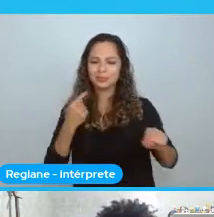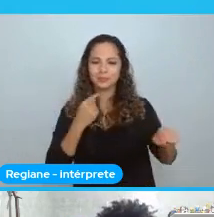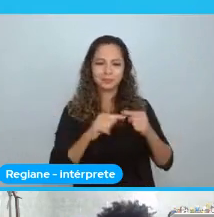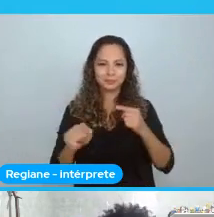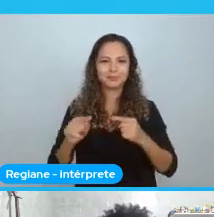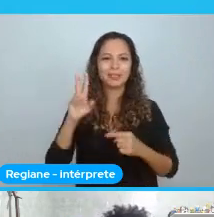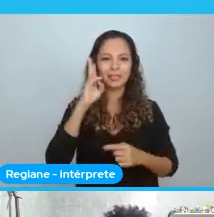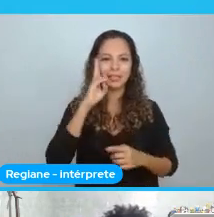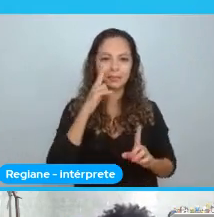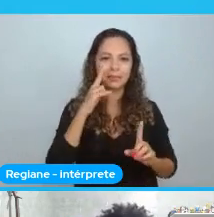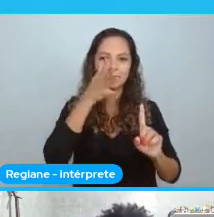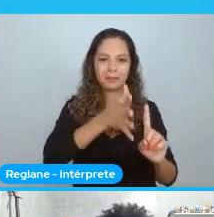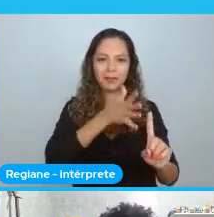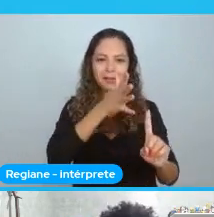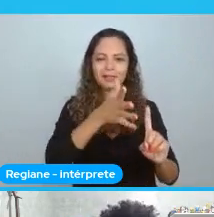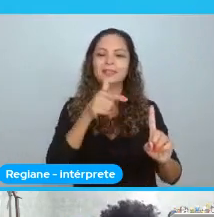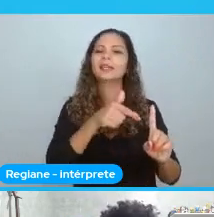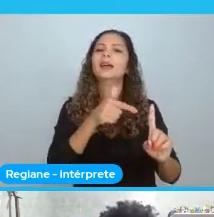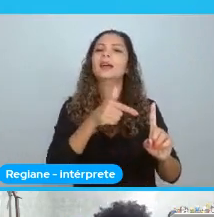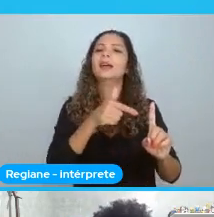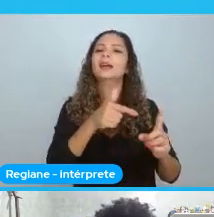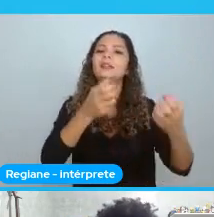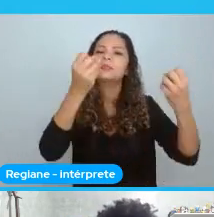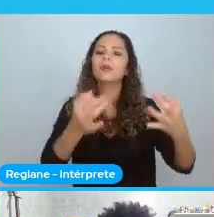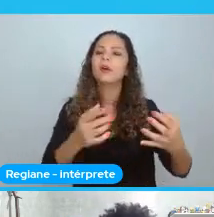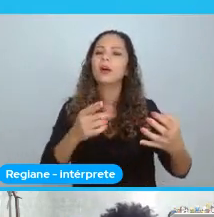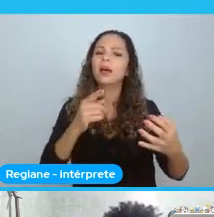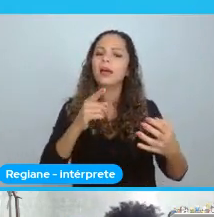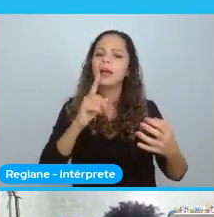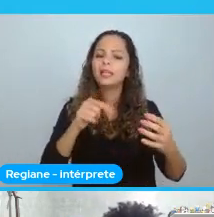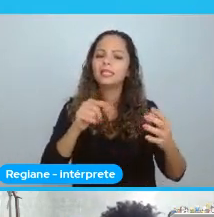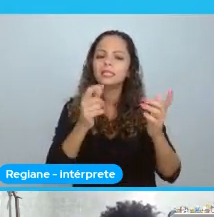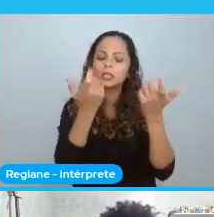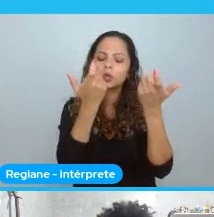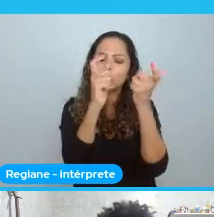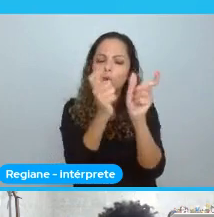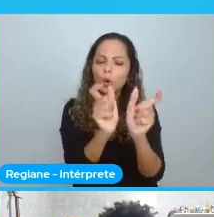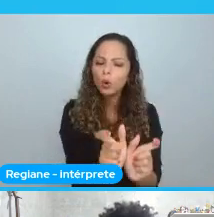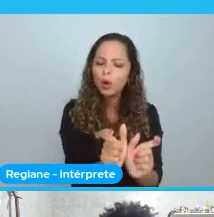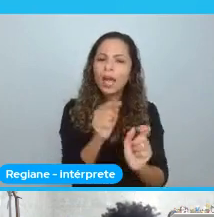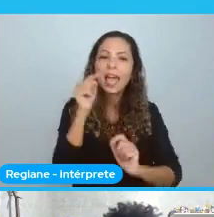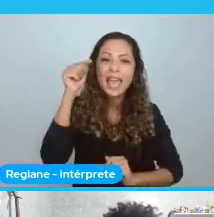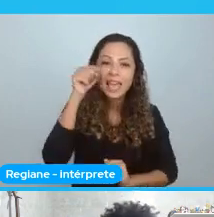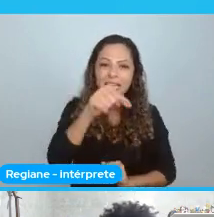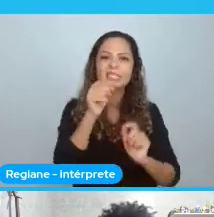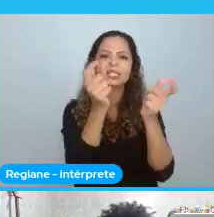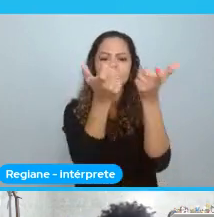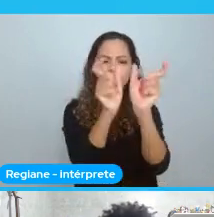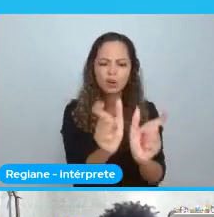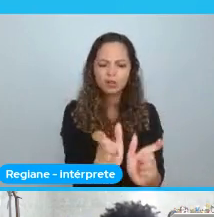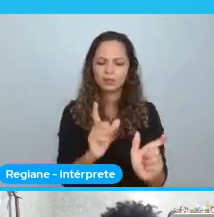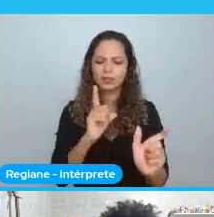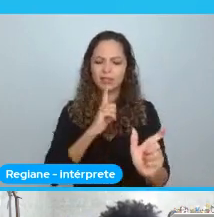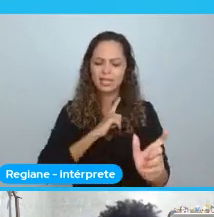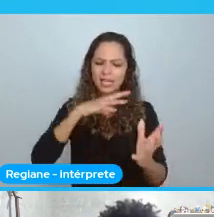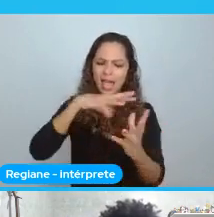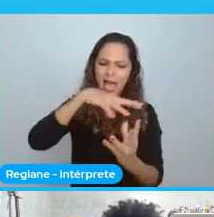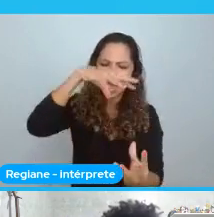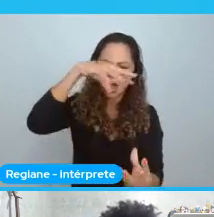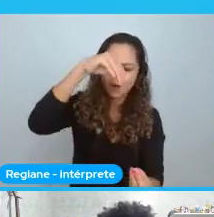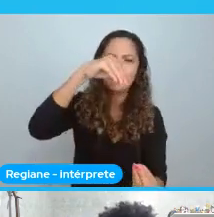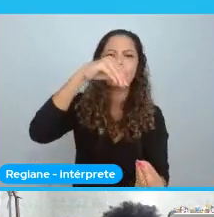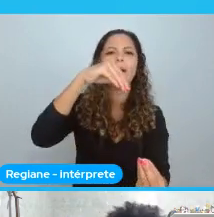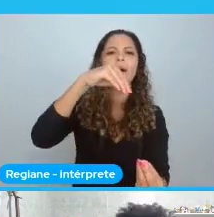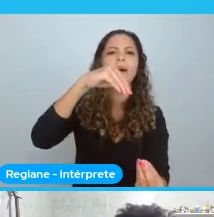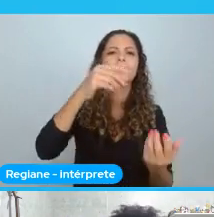Esse. Esse código tem alma. Ou esse código tem alguma coisa. Que era falando sobre. Alguma coisa desse tipo. Que era falando sobre. Algoritmos racistas.